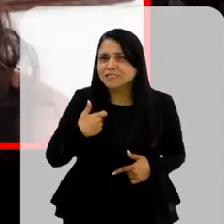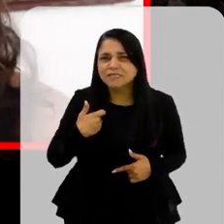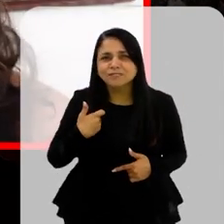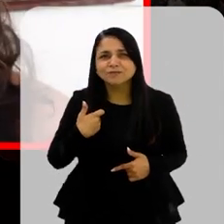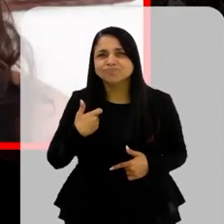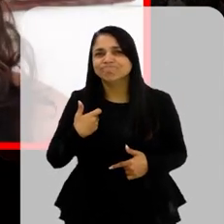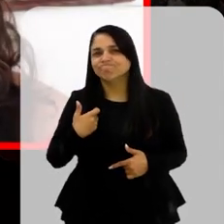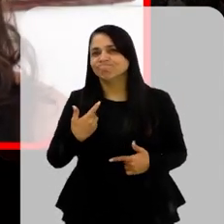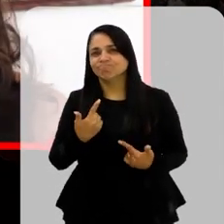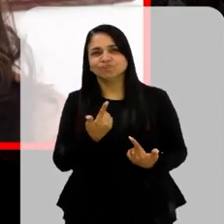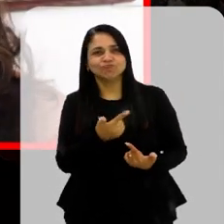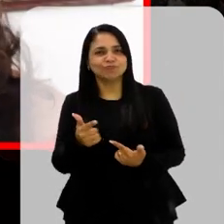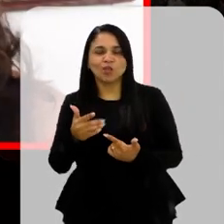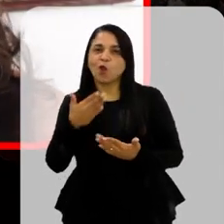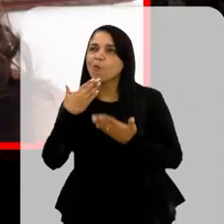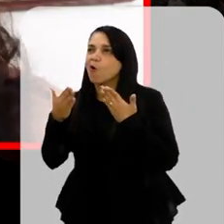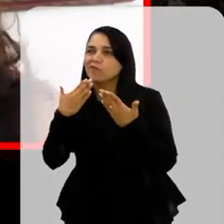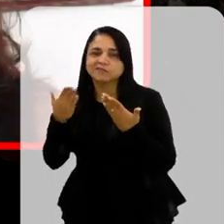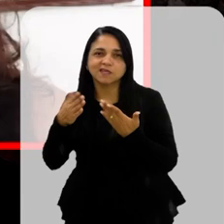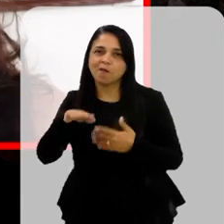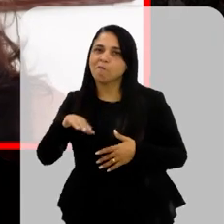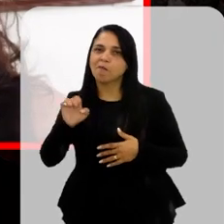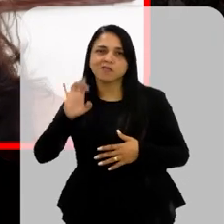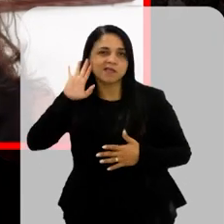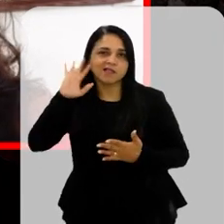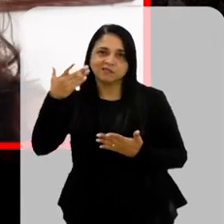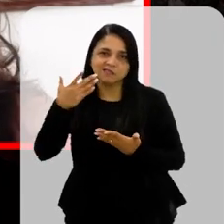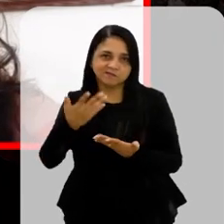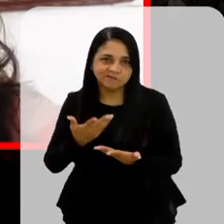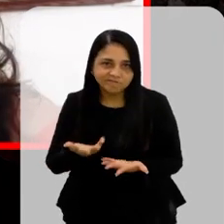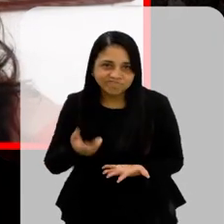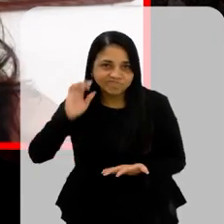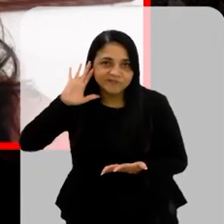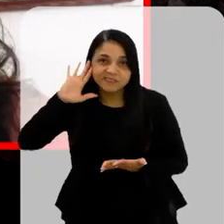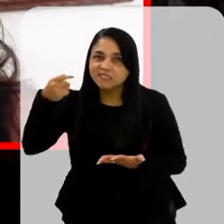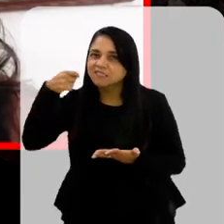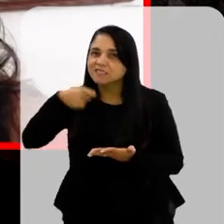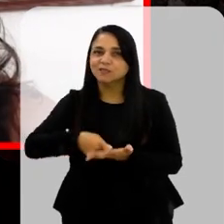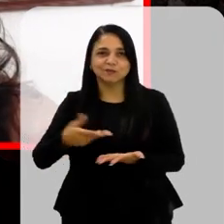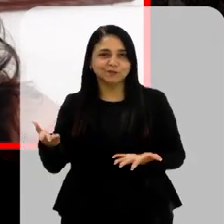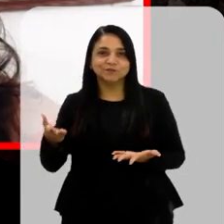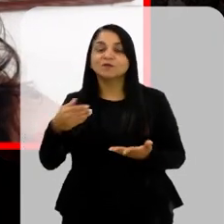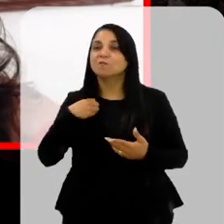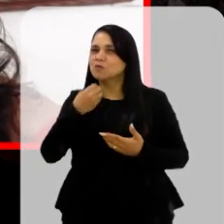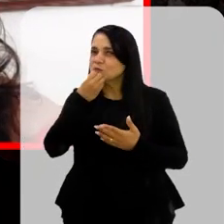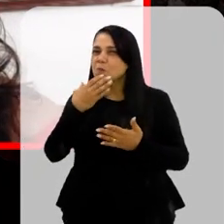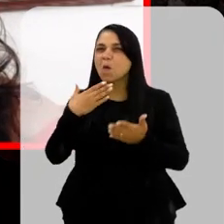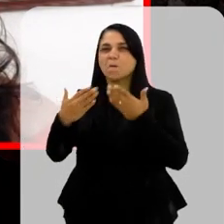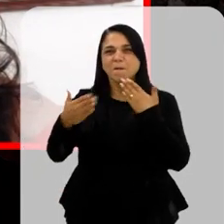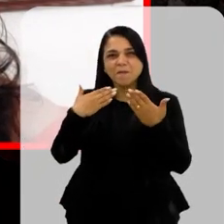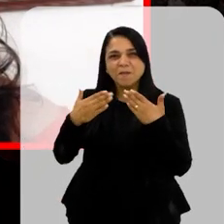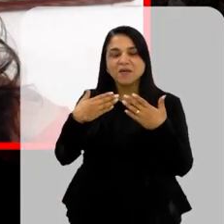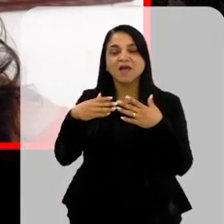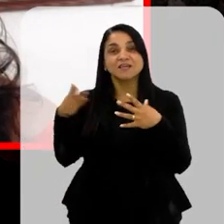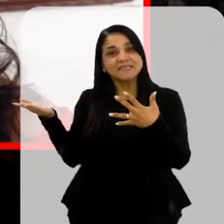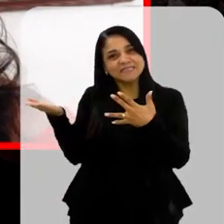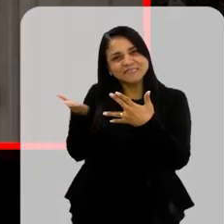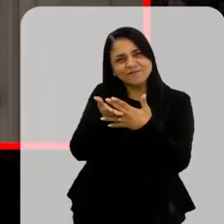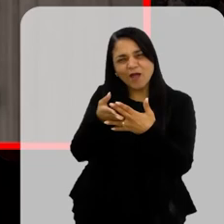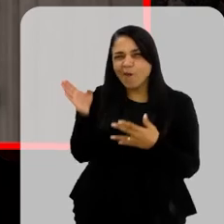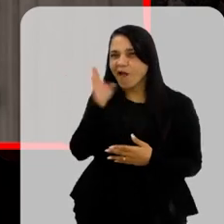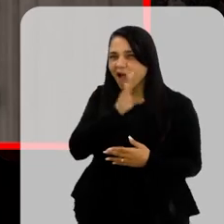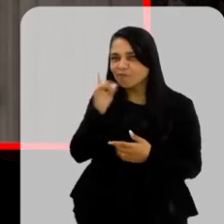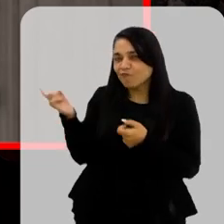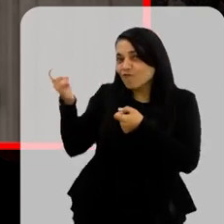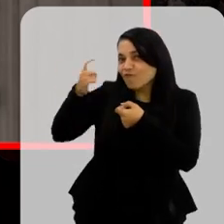anos Ele não tem argumento E a mãe vira refém Do que tem ali na mão Olha O assunto está Assim Muito bom Nós vamos fazer